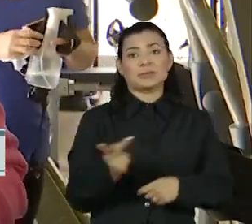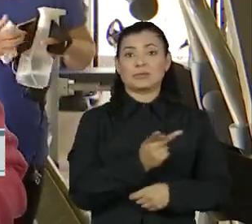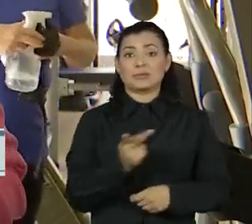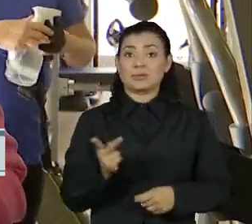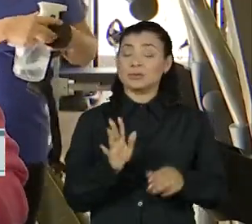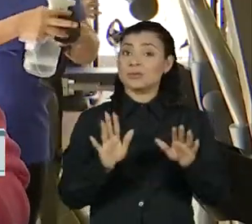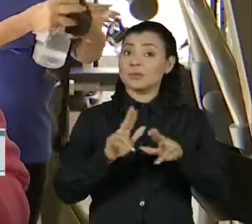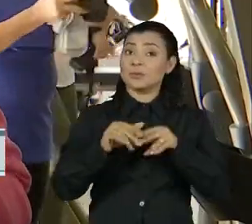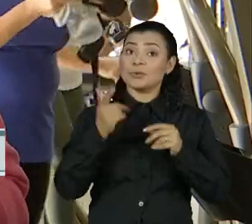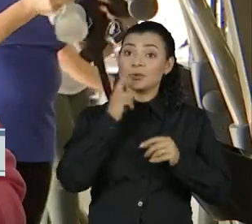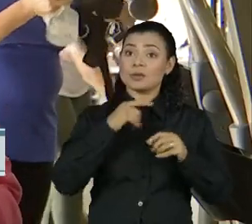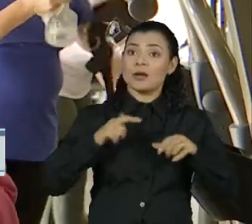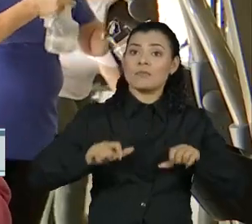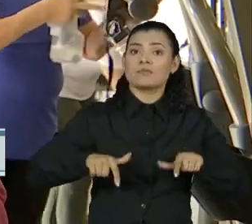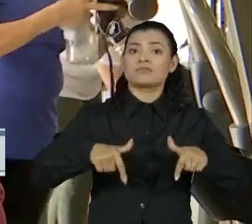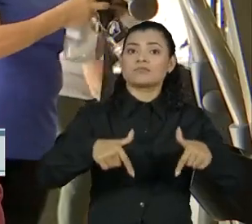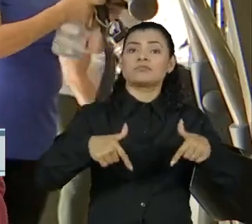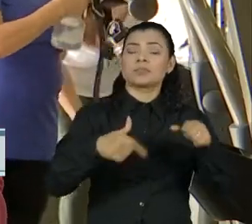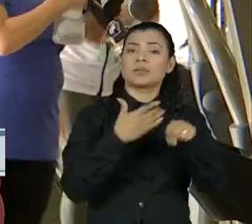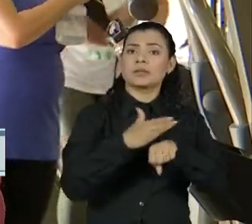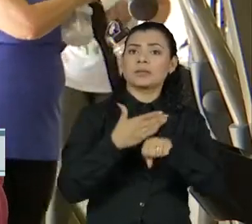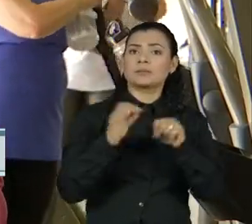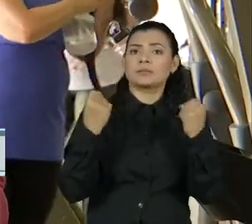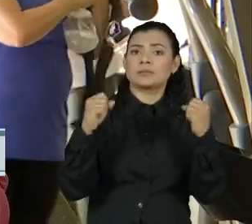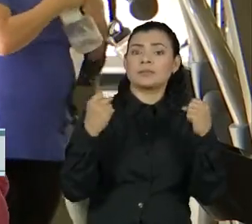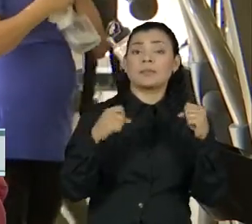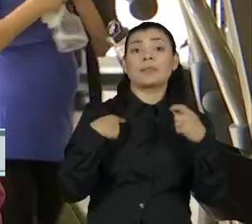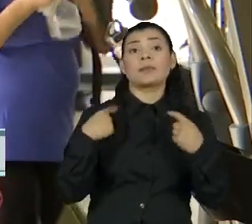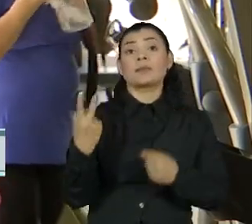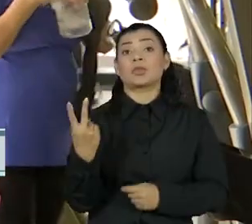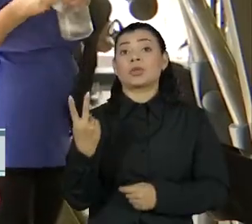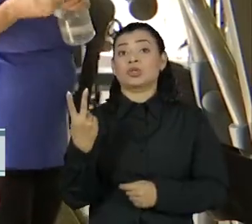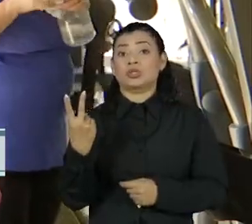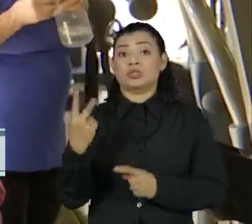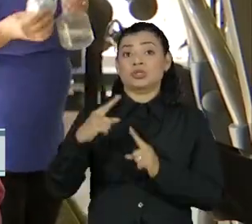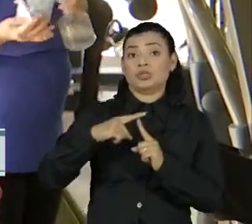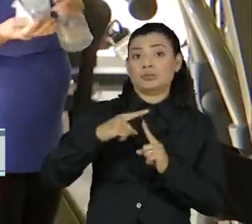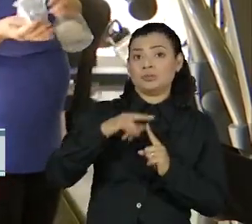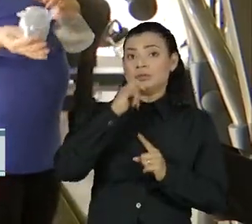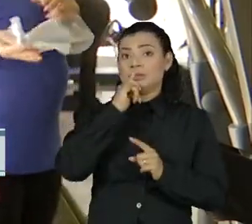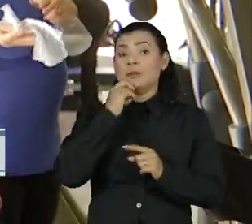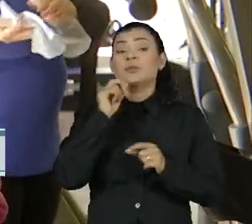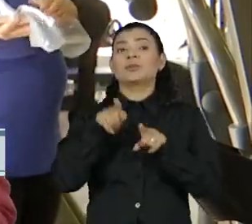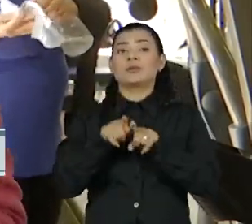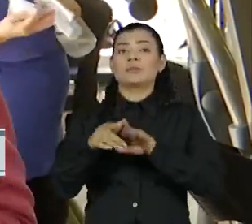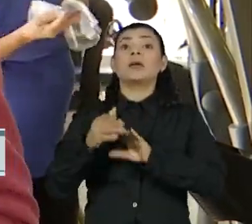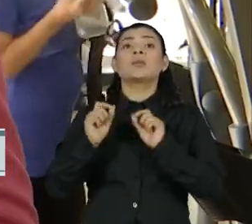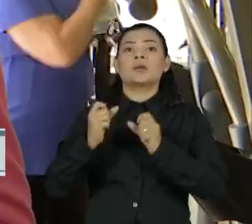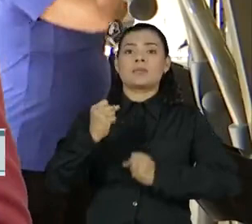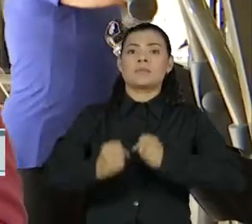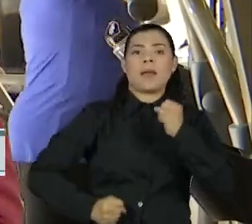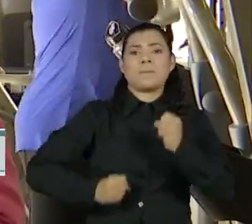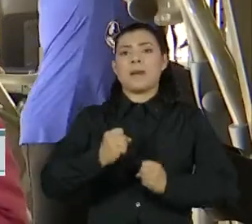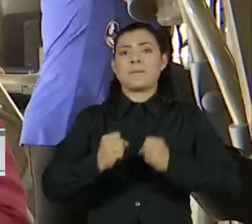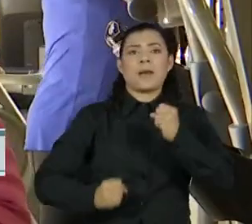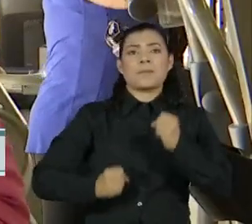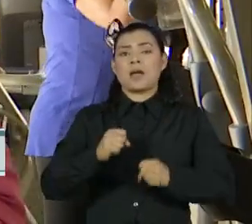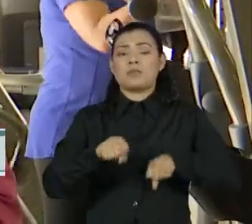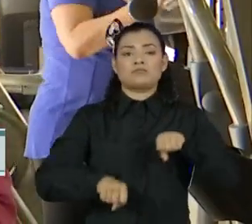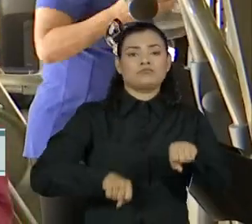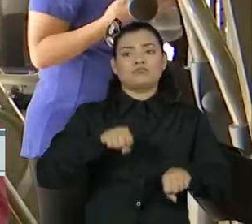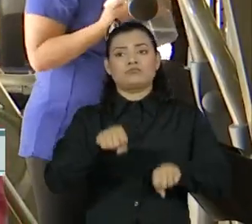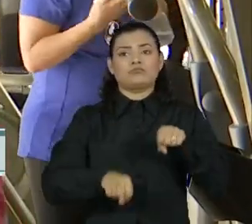maior eficácia nos treinos, a indicação é mesclar dois tipos de exercícios, o aeróbico feito na esteira ou na